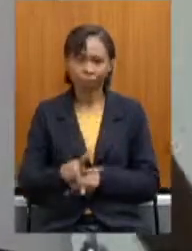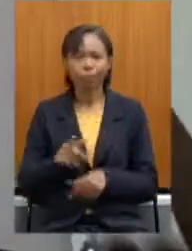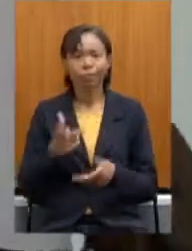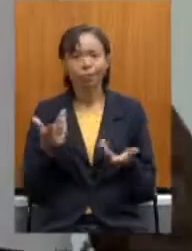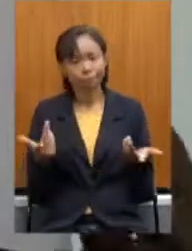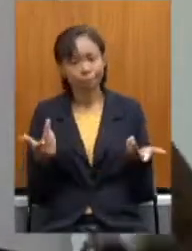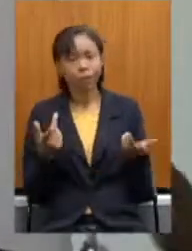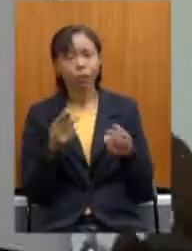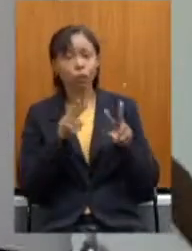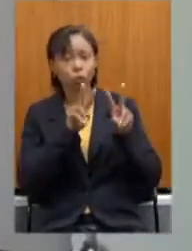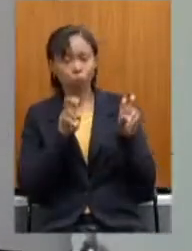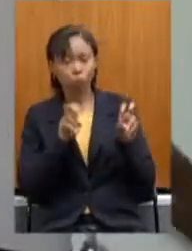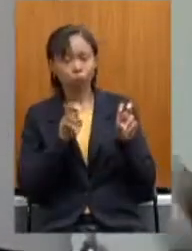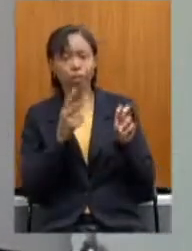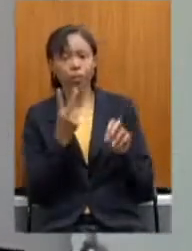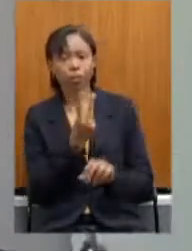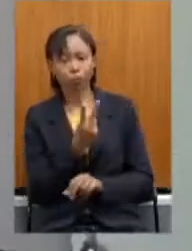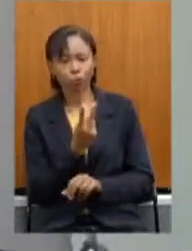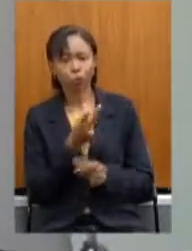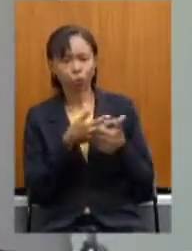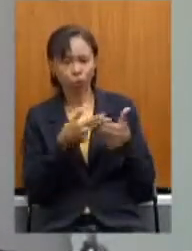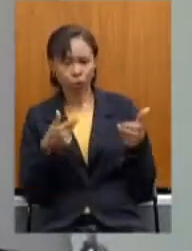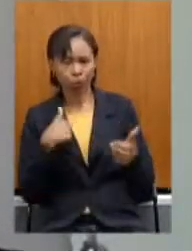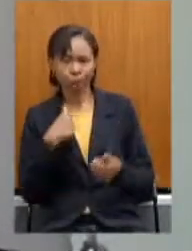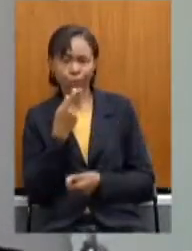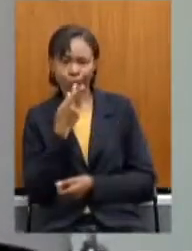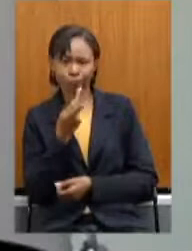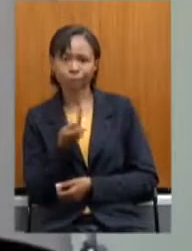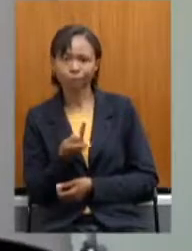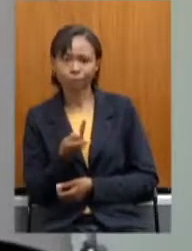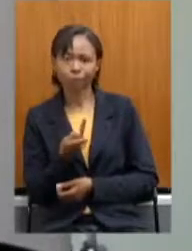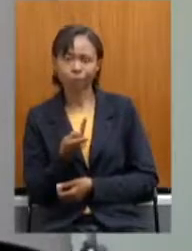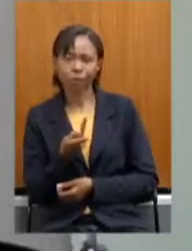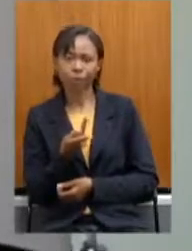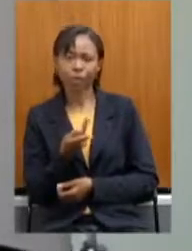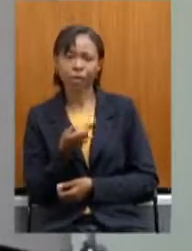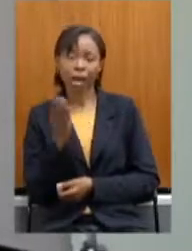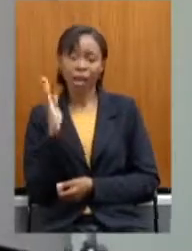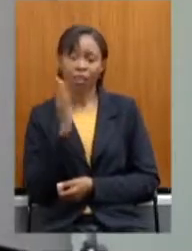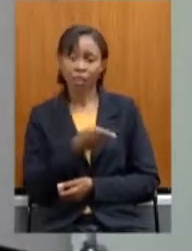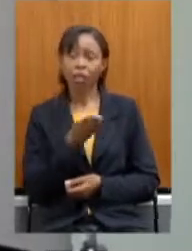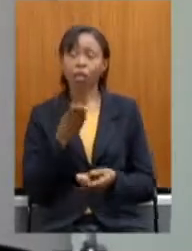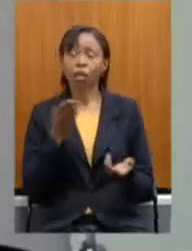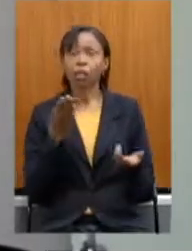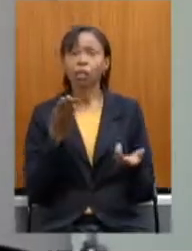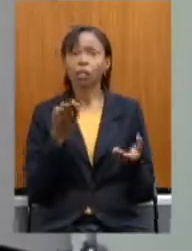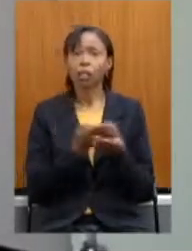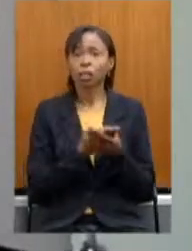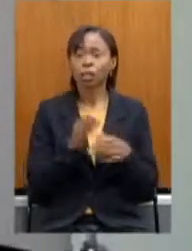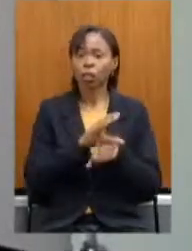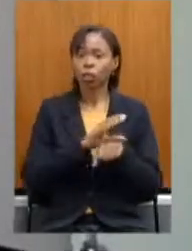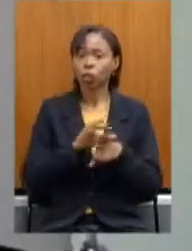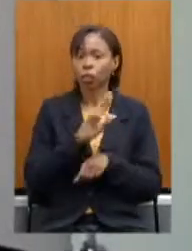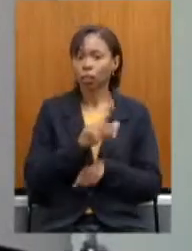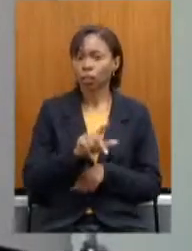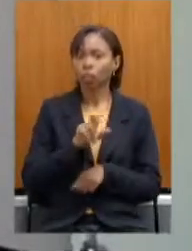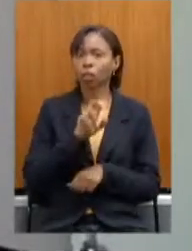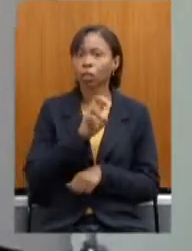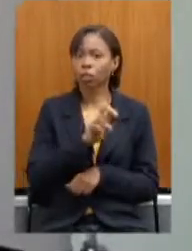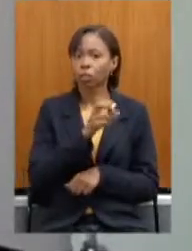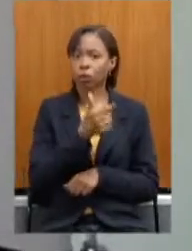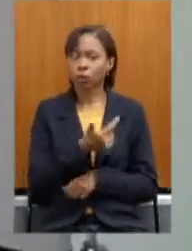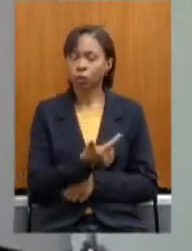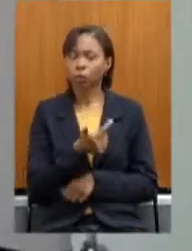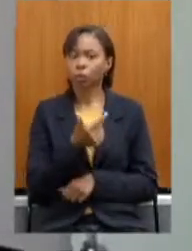essas duas premissas que eu acabei de levantar aqui. A ação direta de inconstitucionalidade 62-54, 62